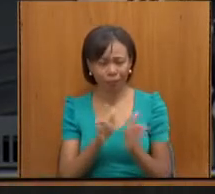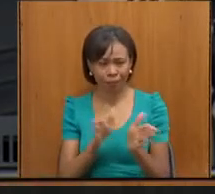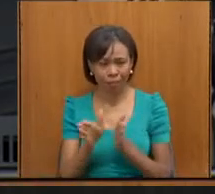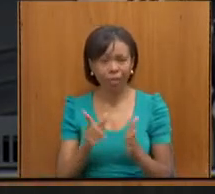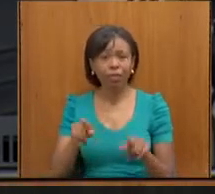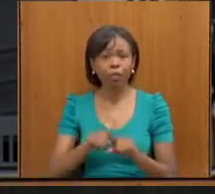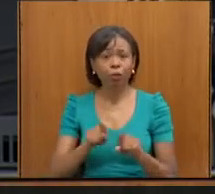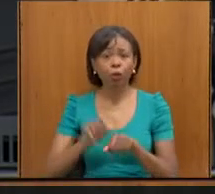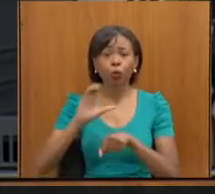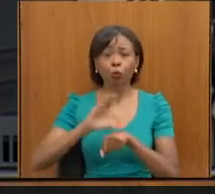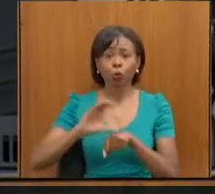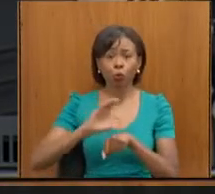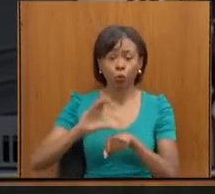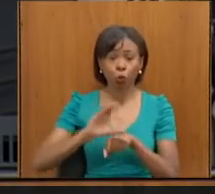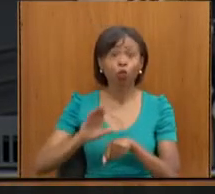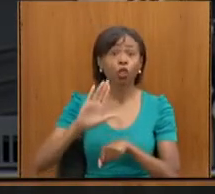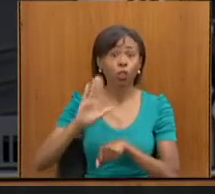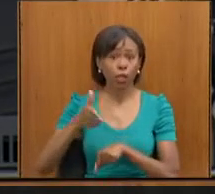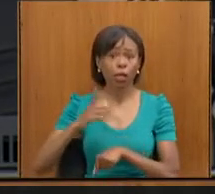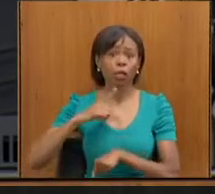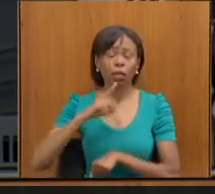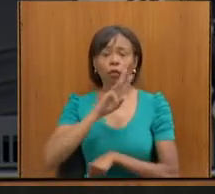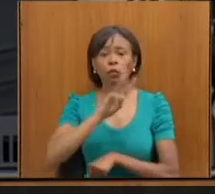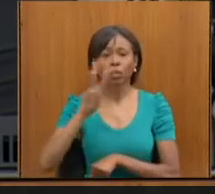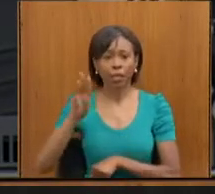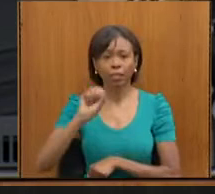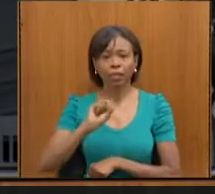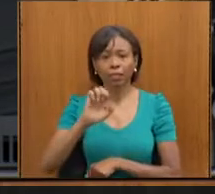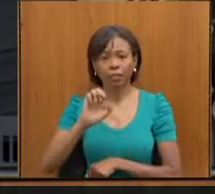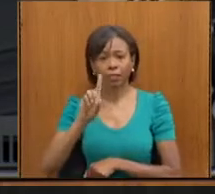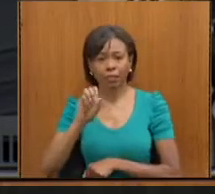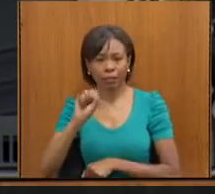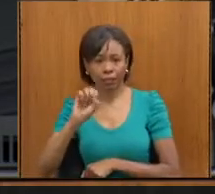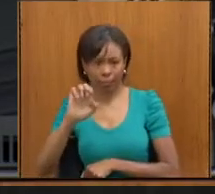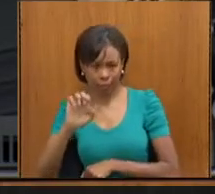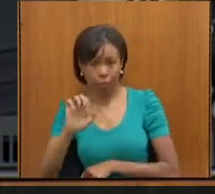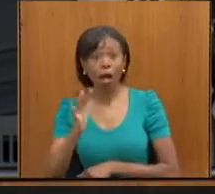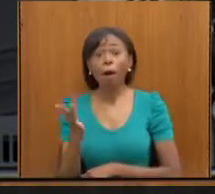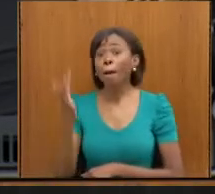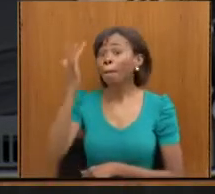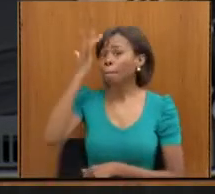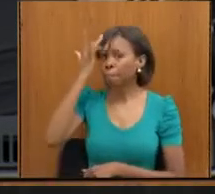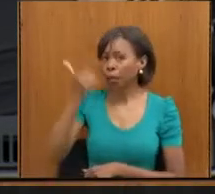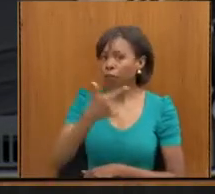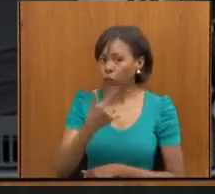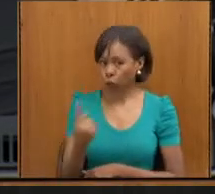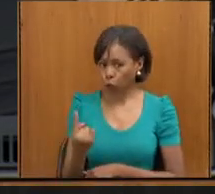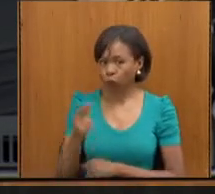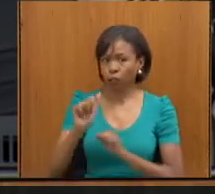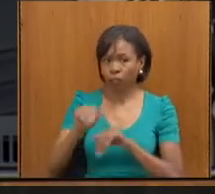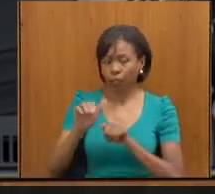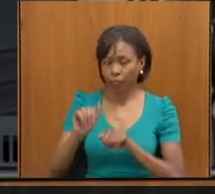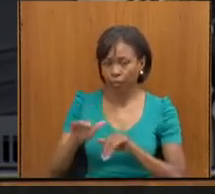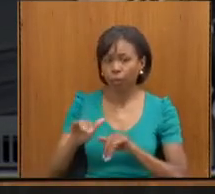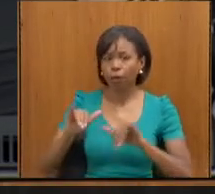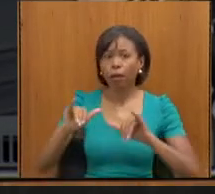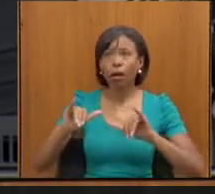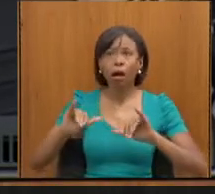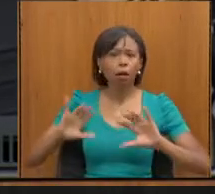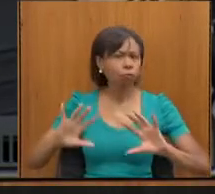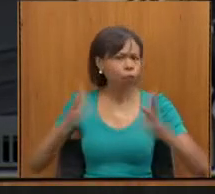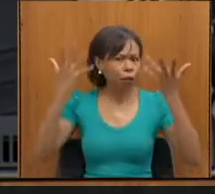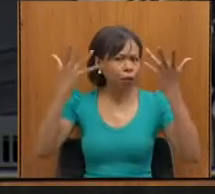CEDESI, no CERDH, para amanhã, dia 21 de setembro, que é celebrado nacionalmente desde